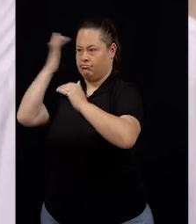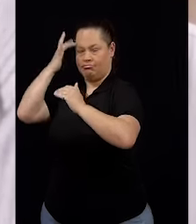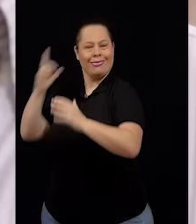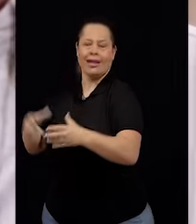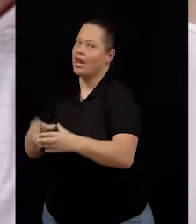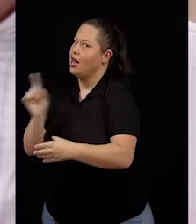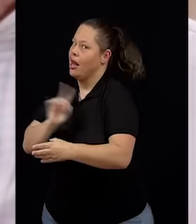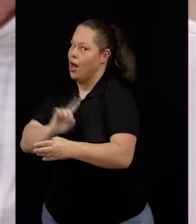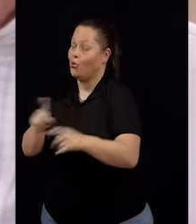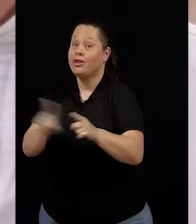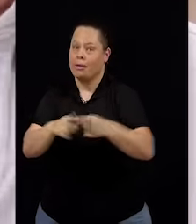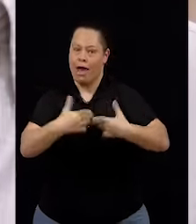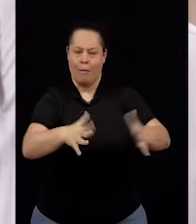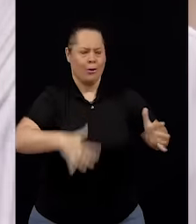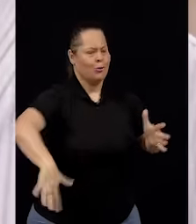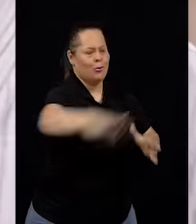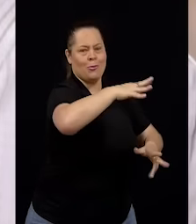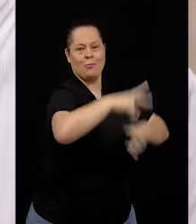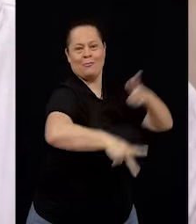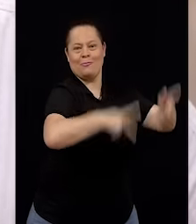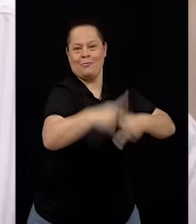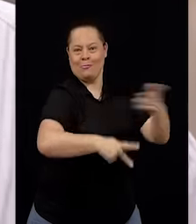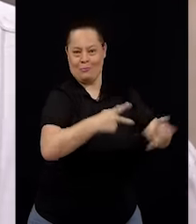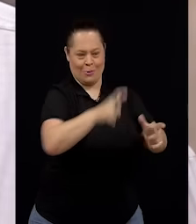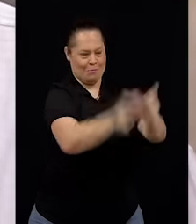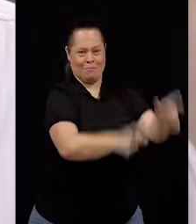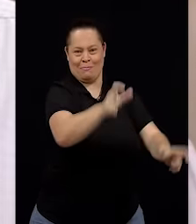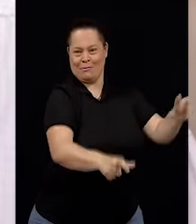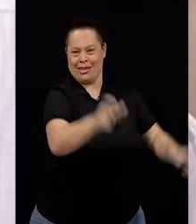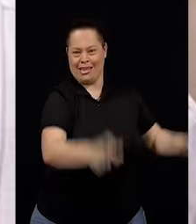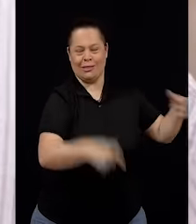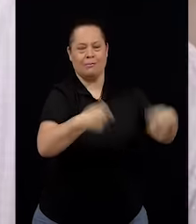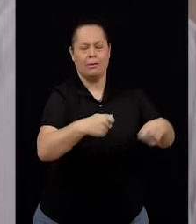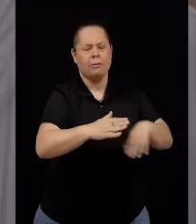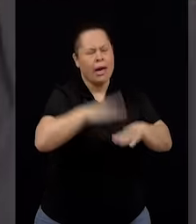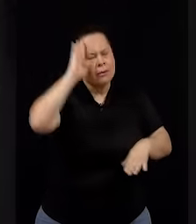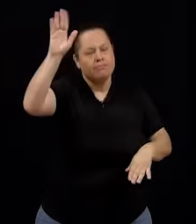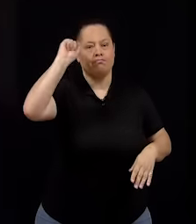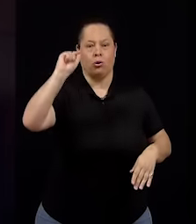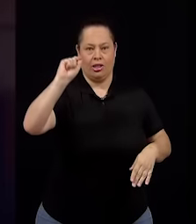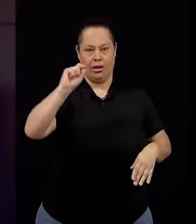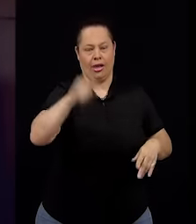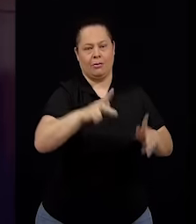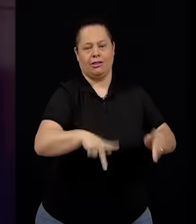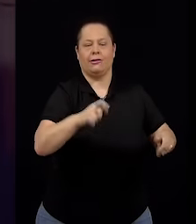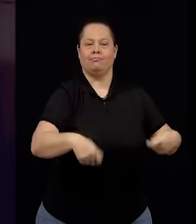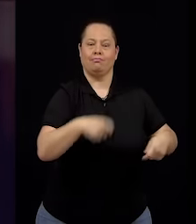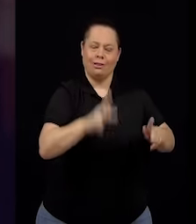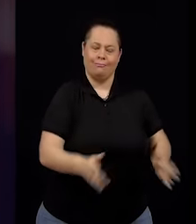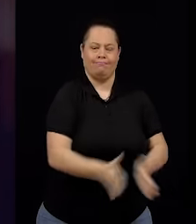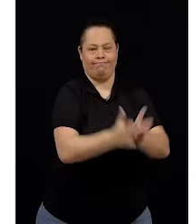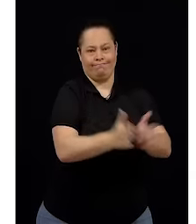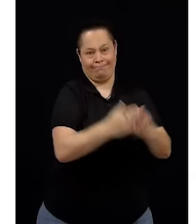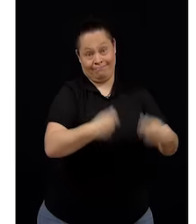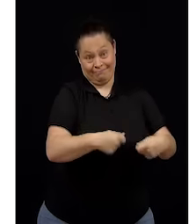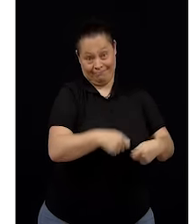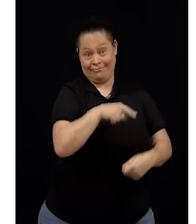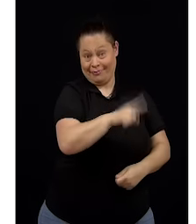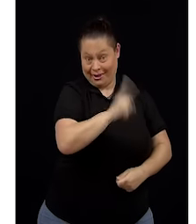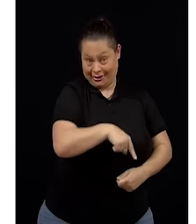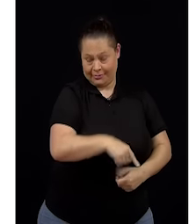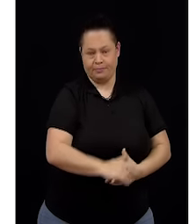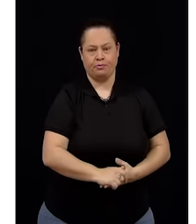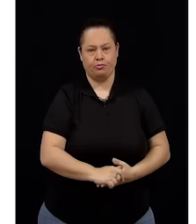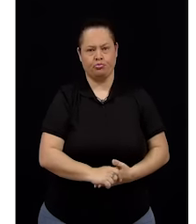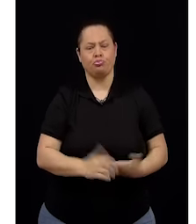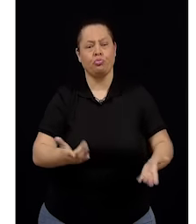todos, especialmente os mais carentes, os mais necessitados. Em 2008,